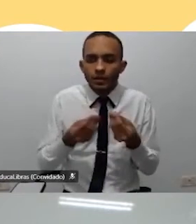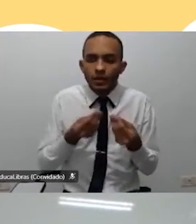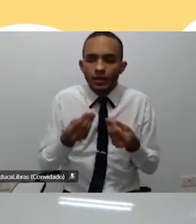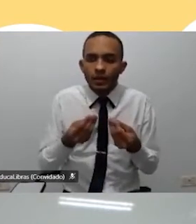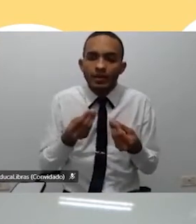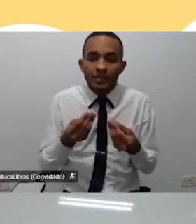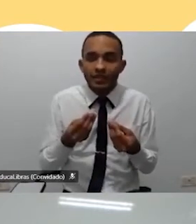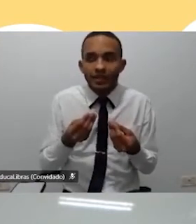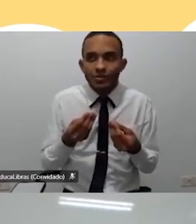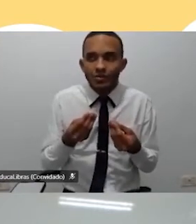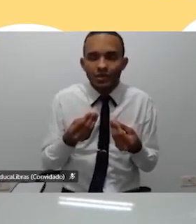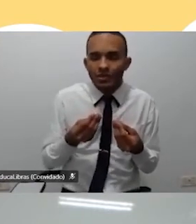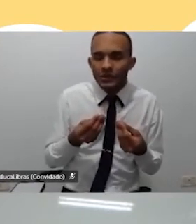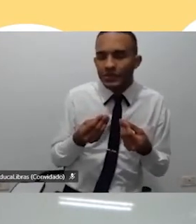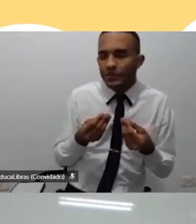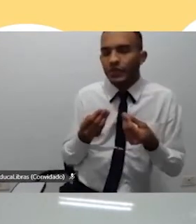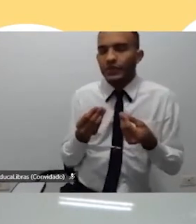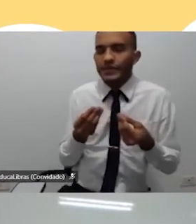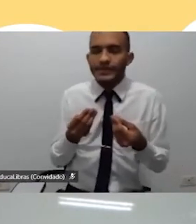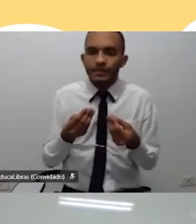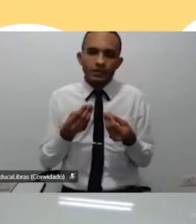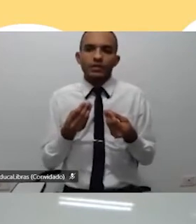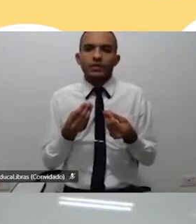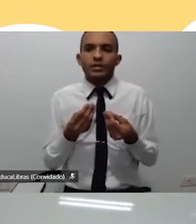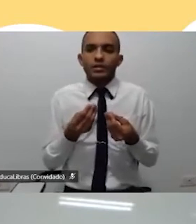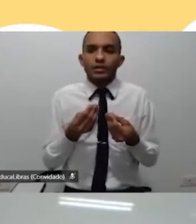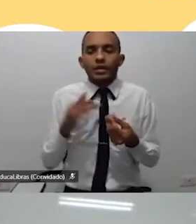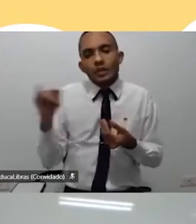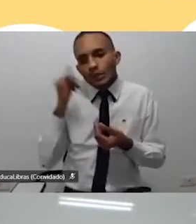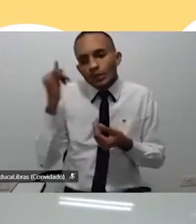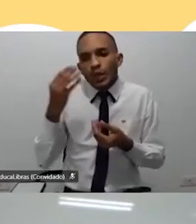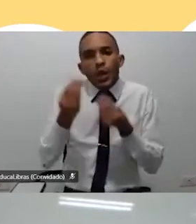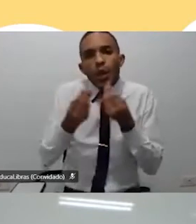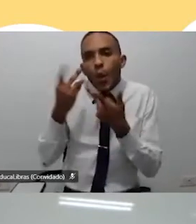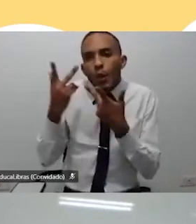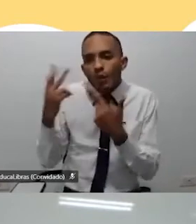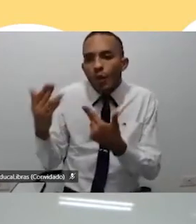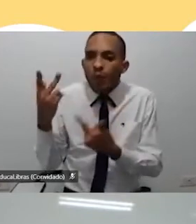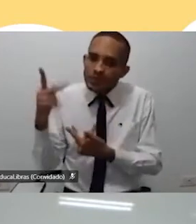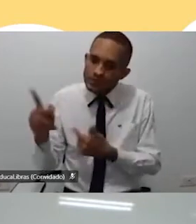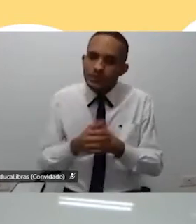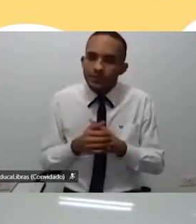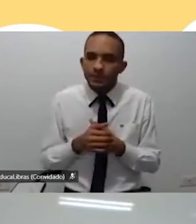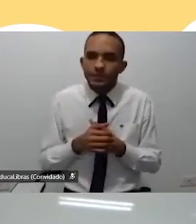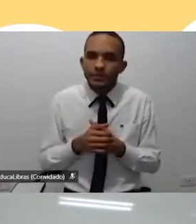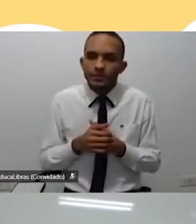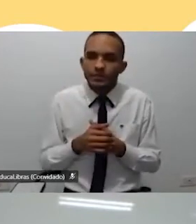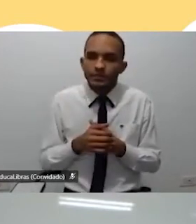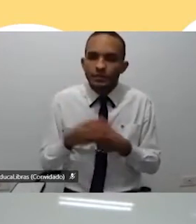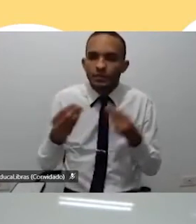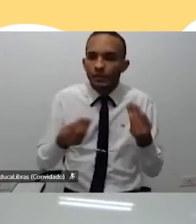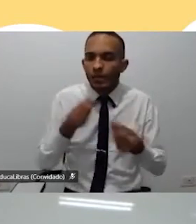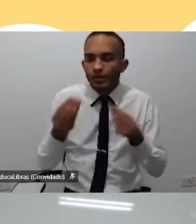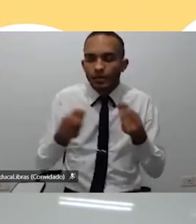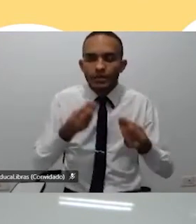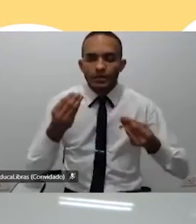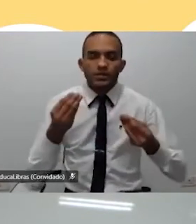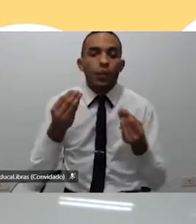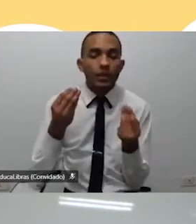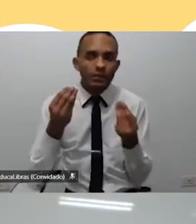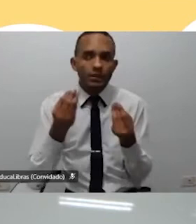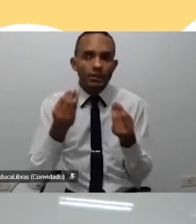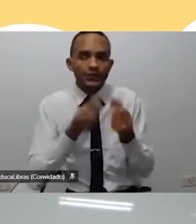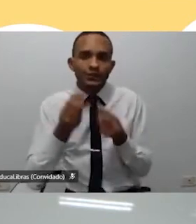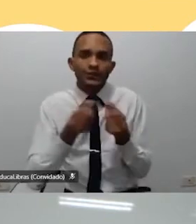minha opinião, ou de repente estava participando da construção de um documento tão importante como esse, né? Isso mostra o quão importante é a gente trabalhar as competências